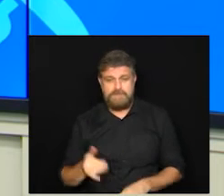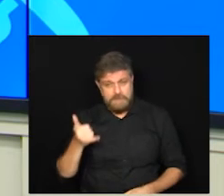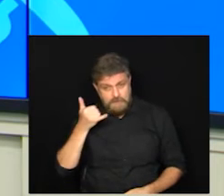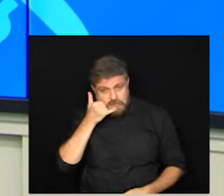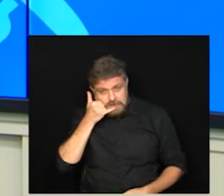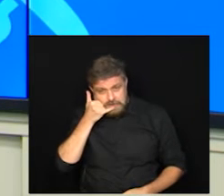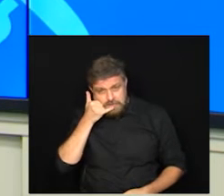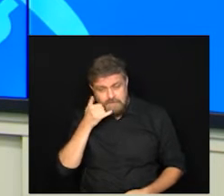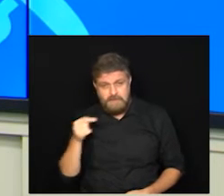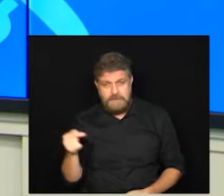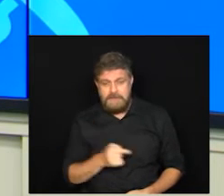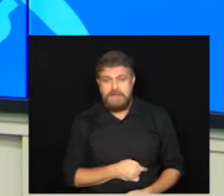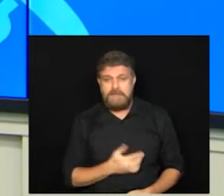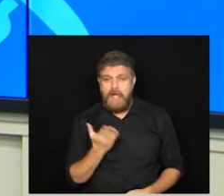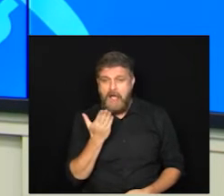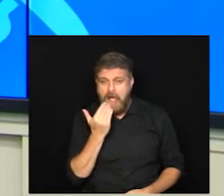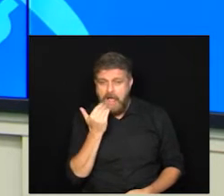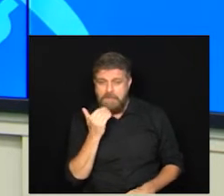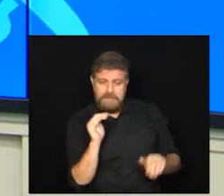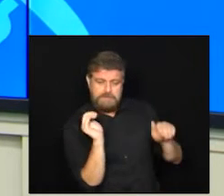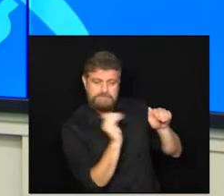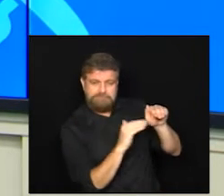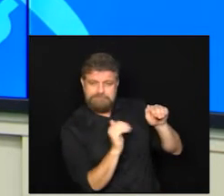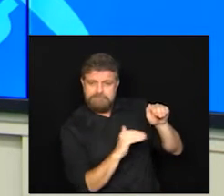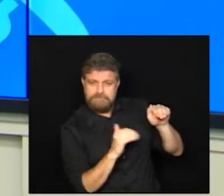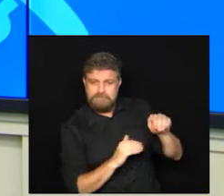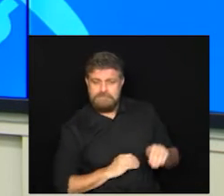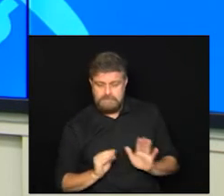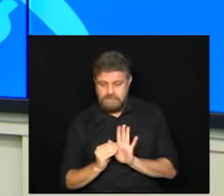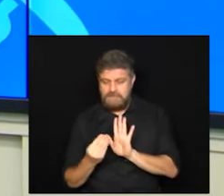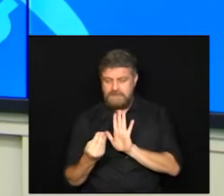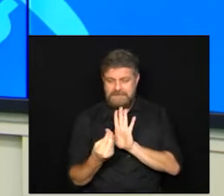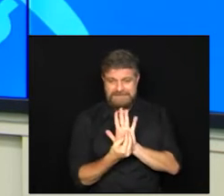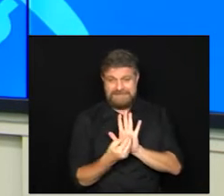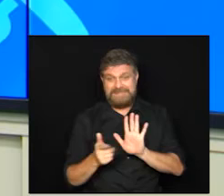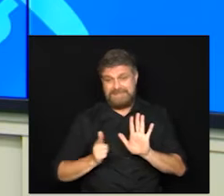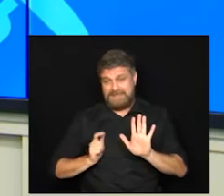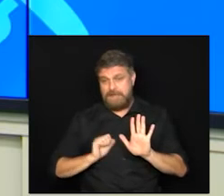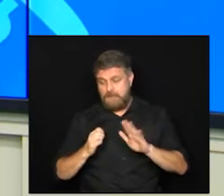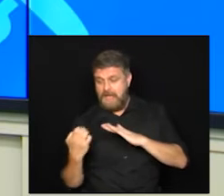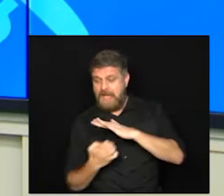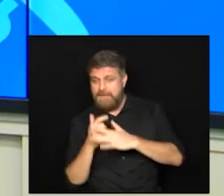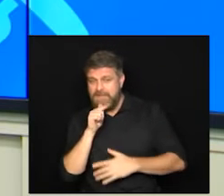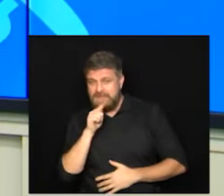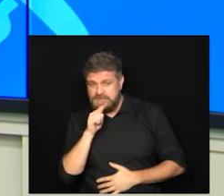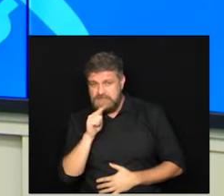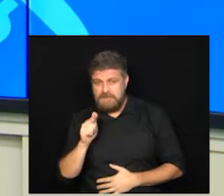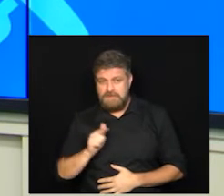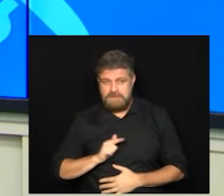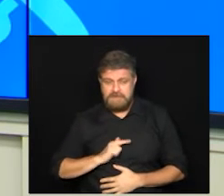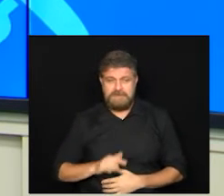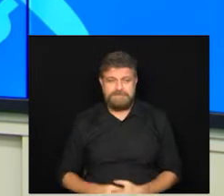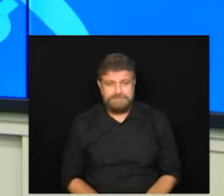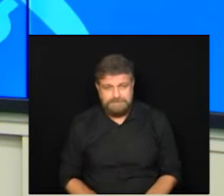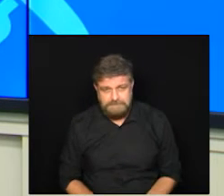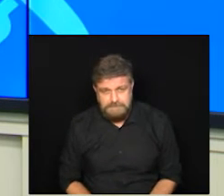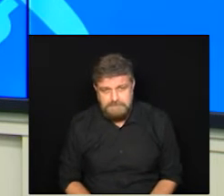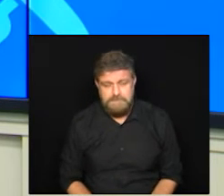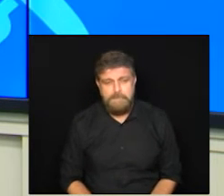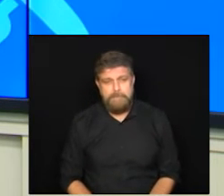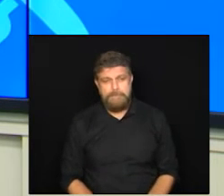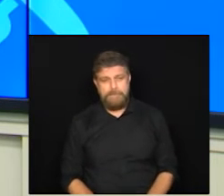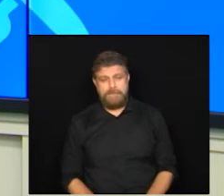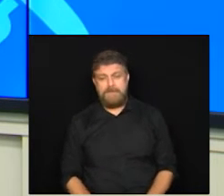37461063 do Banco de Alimentos ou na Sanasa o número da Sanasa o 37355400